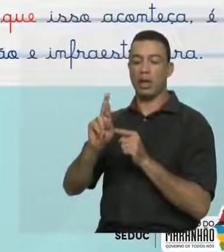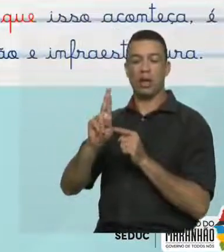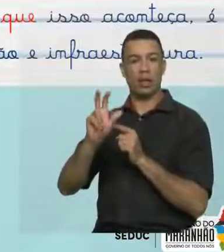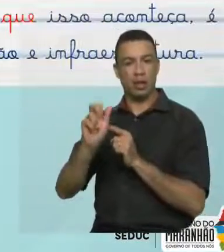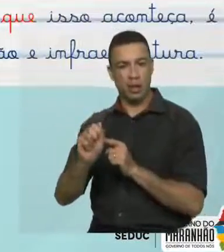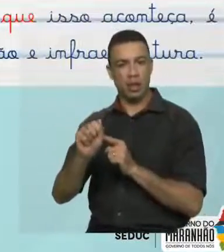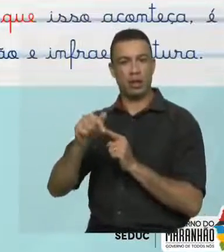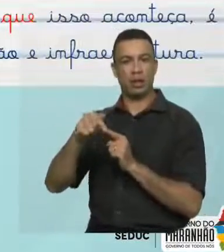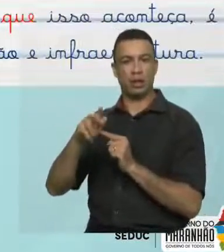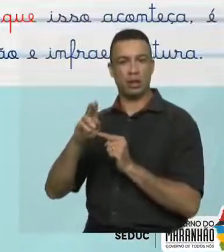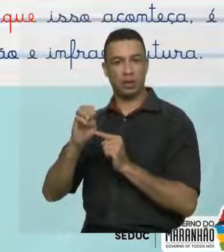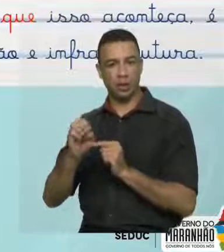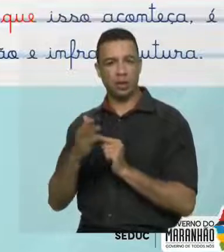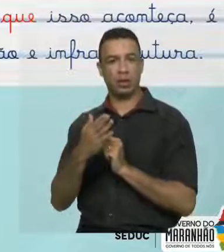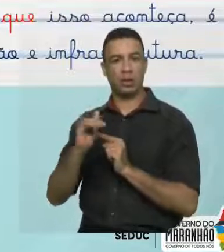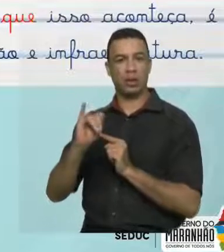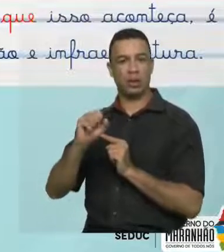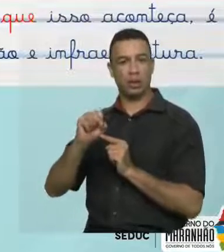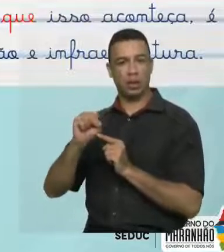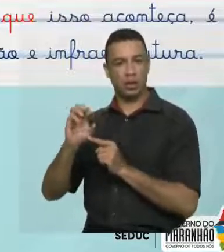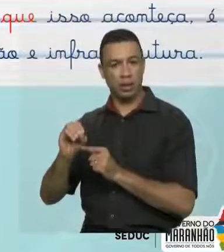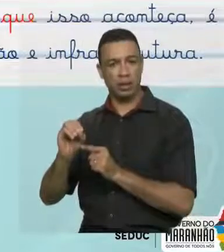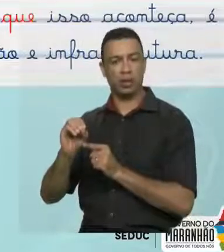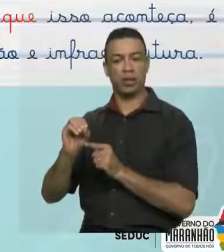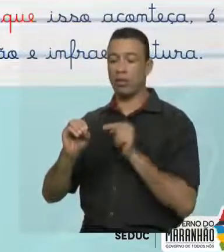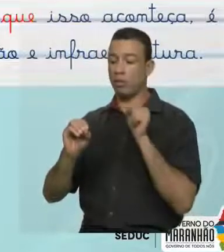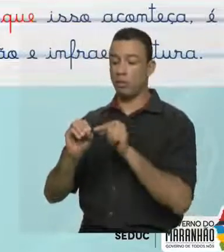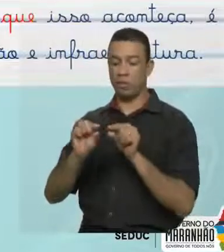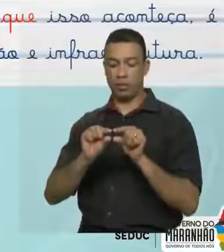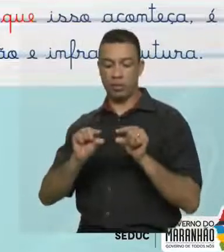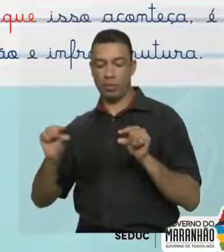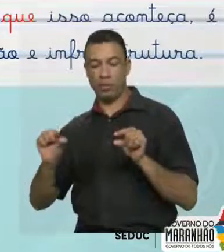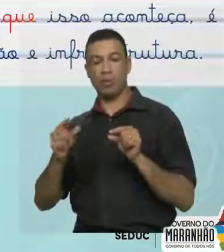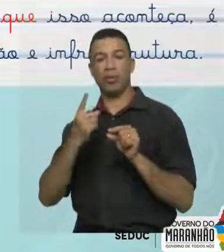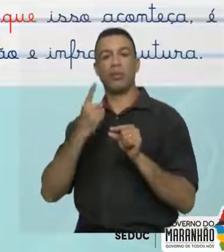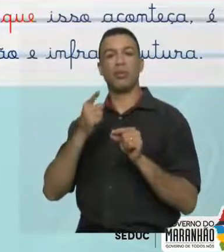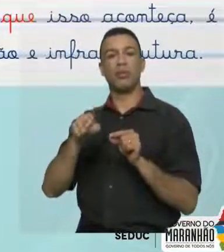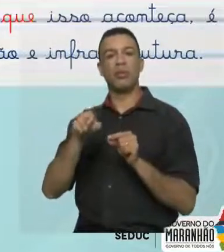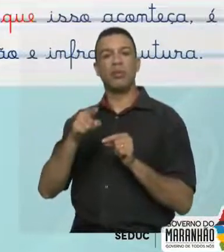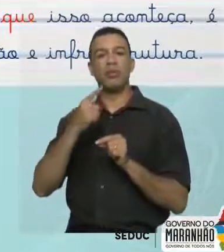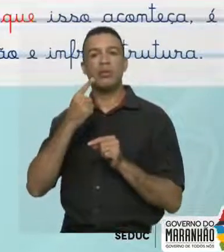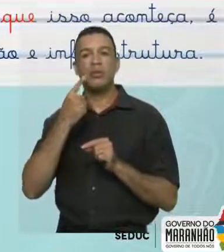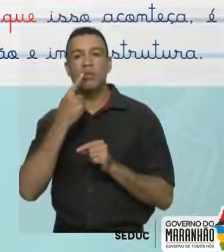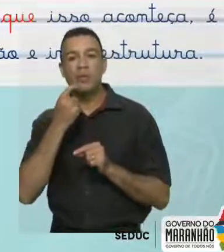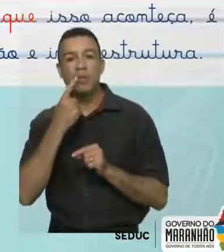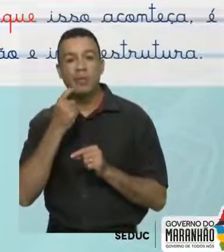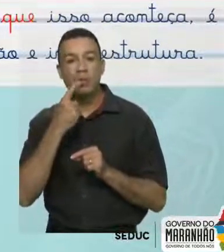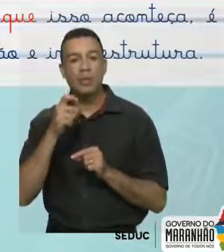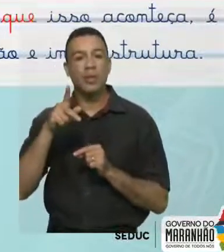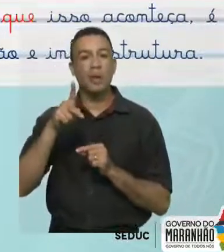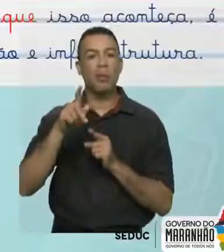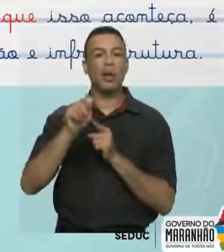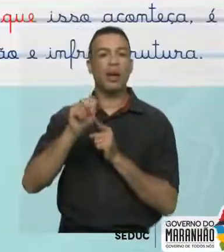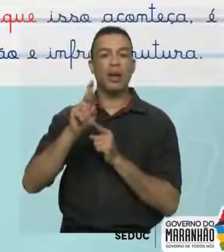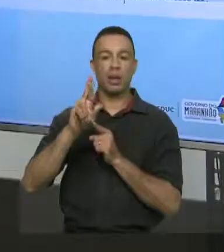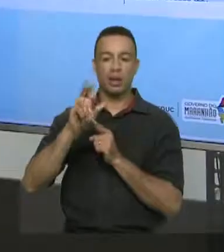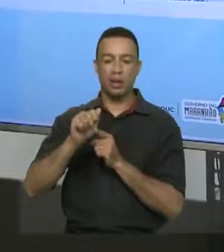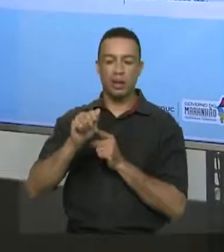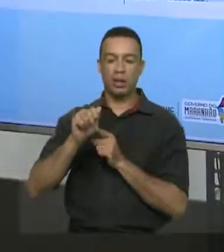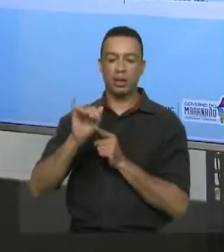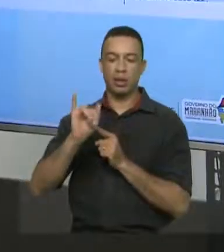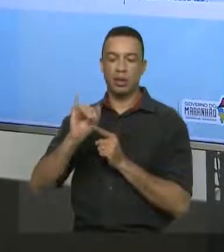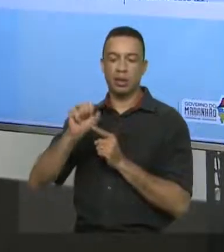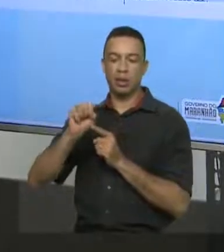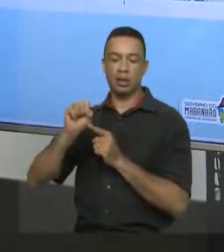imprescindível que o país faça urgente os investimentos em educação e infraestrutura, certo? Observem que estão